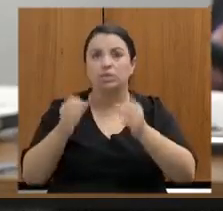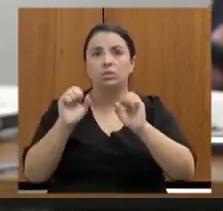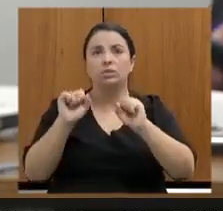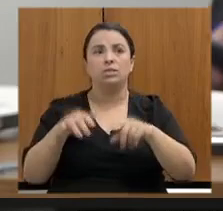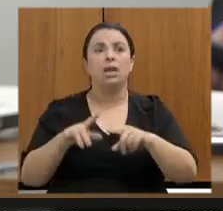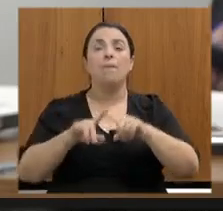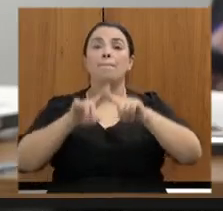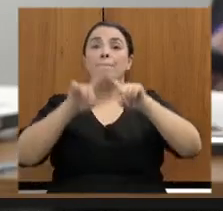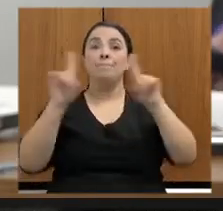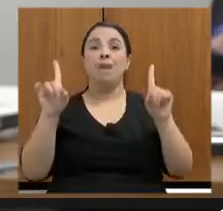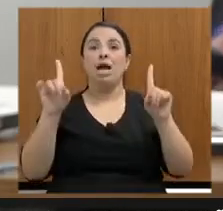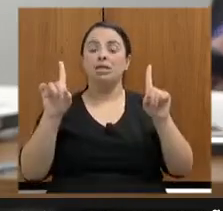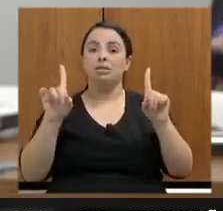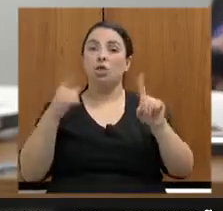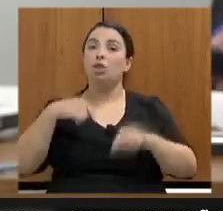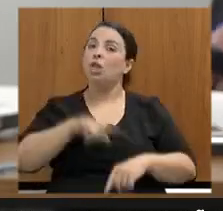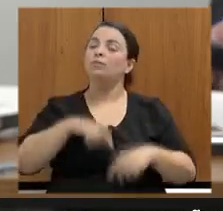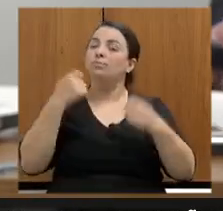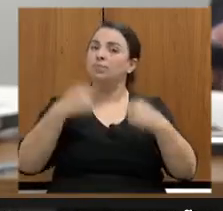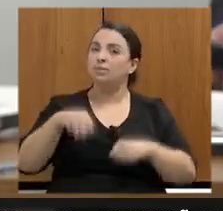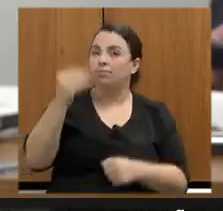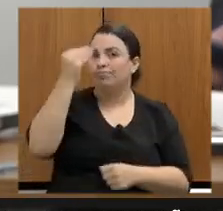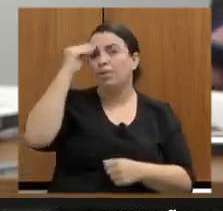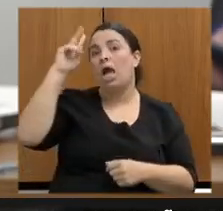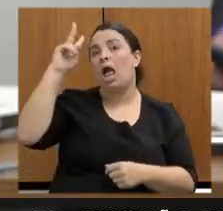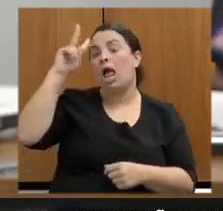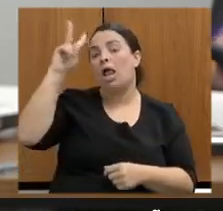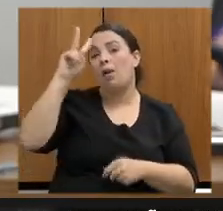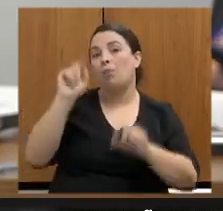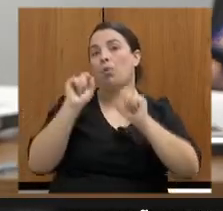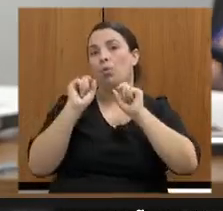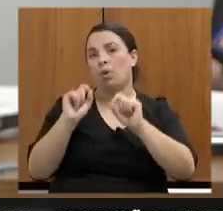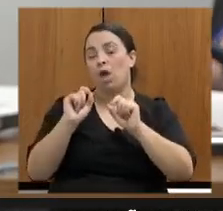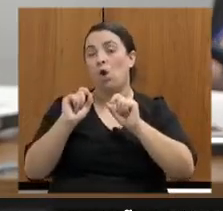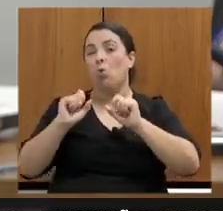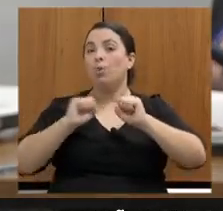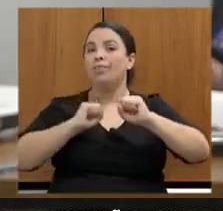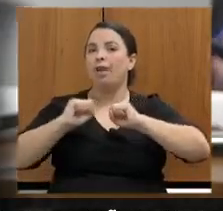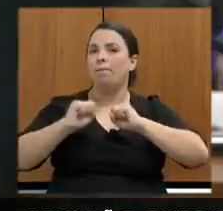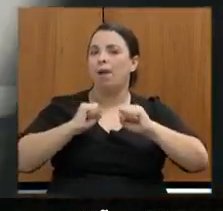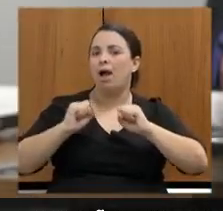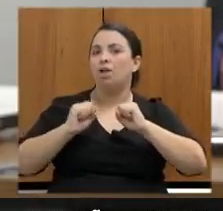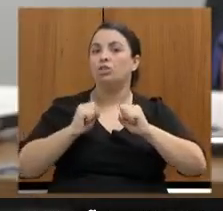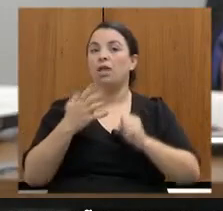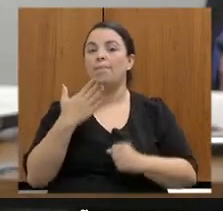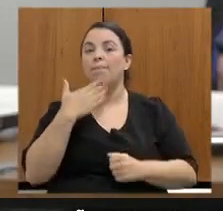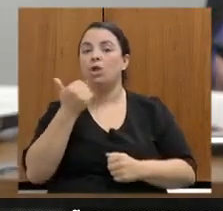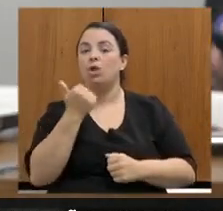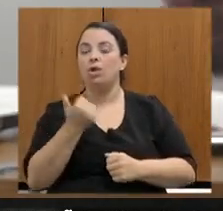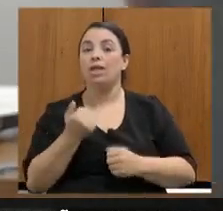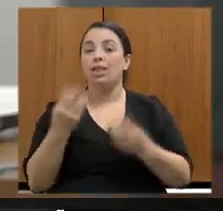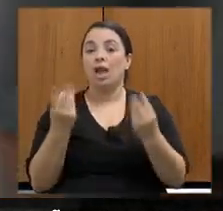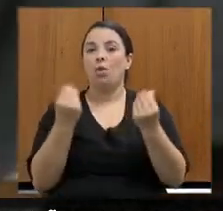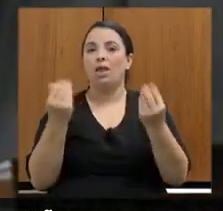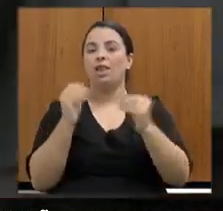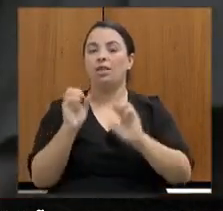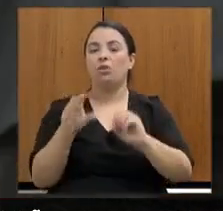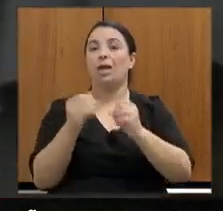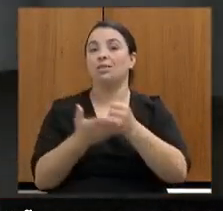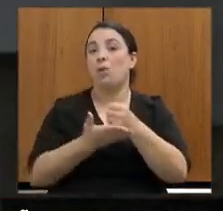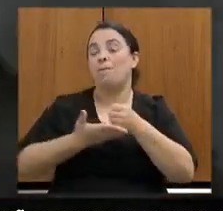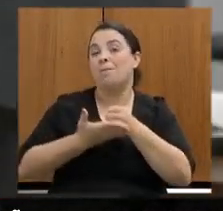Mas é importante a gente lembrar que o debate da melhoria da qualidade da educação básica é focado